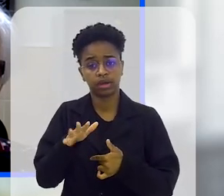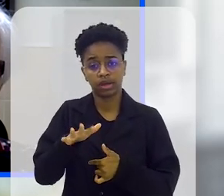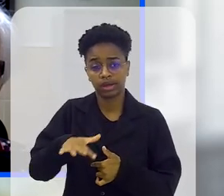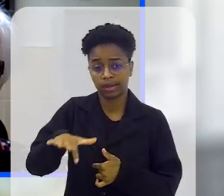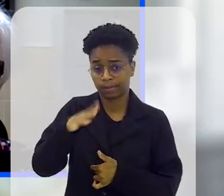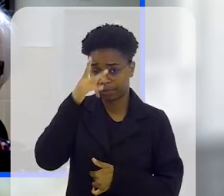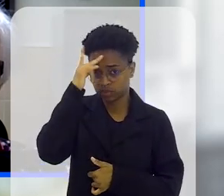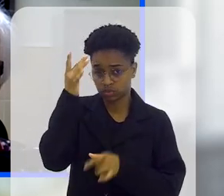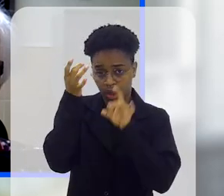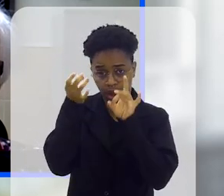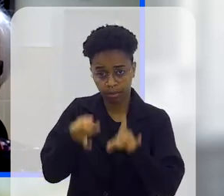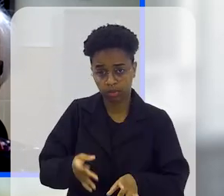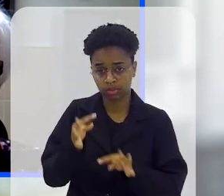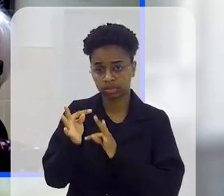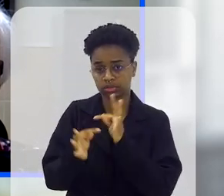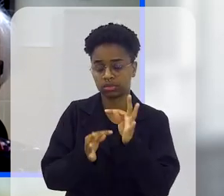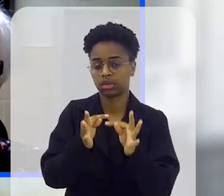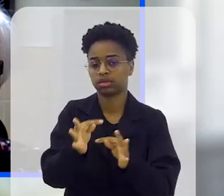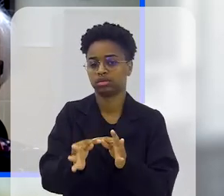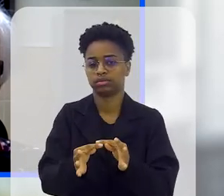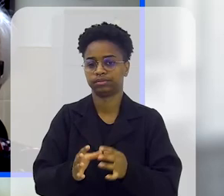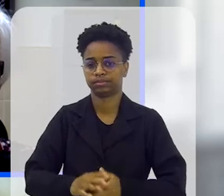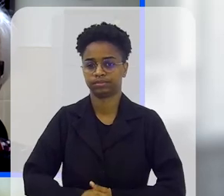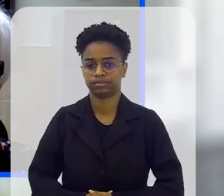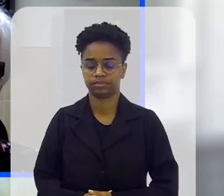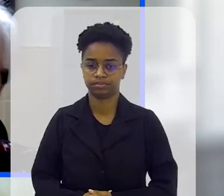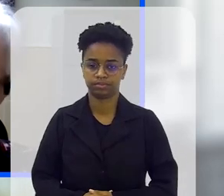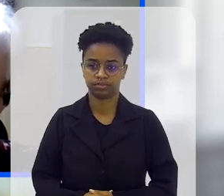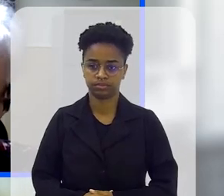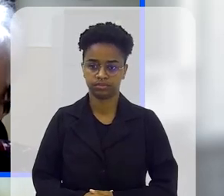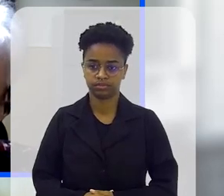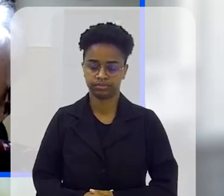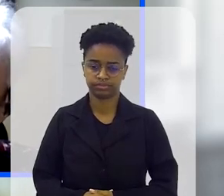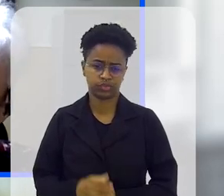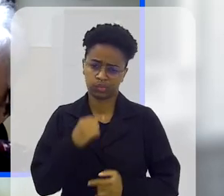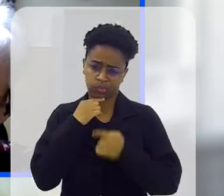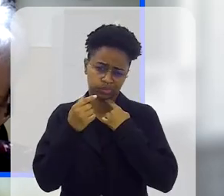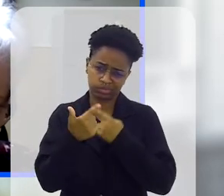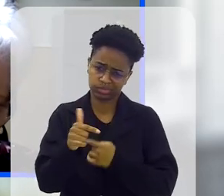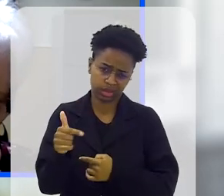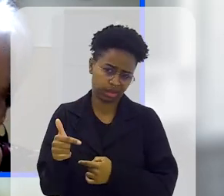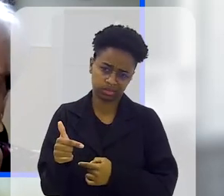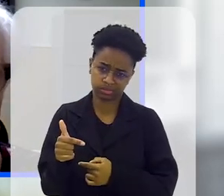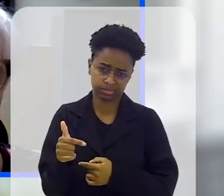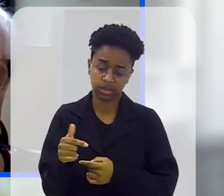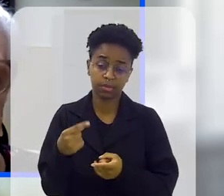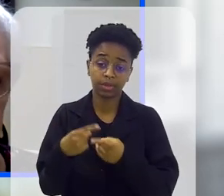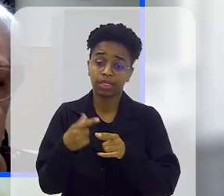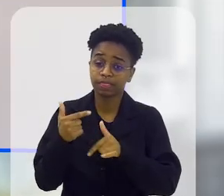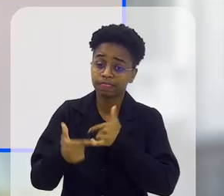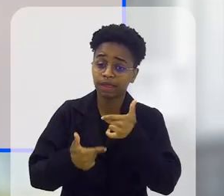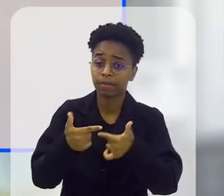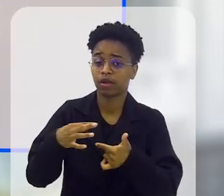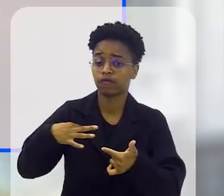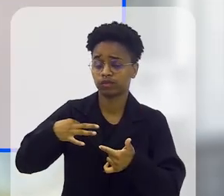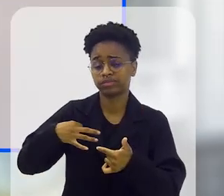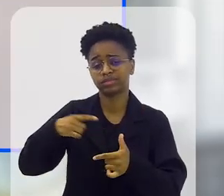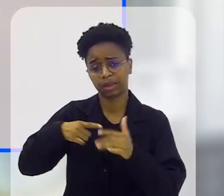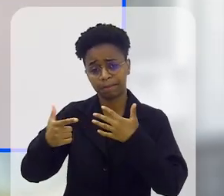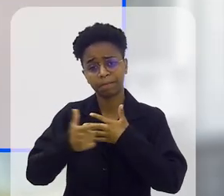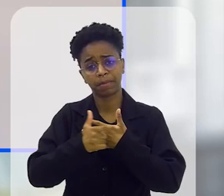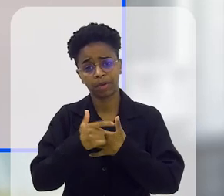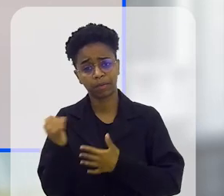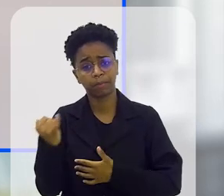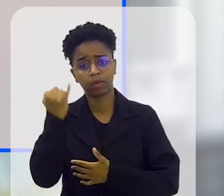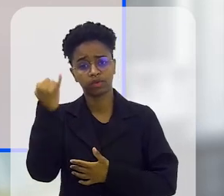que fazem a pessoa em tratamento abandonar essa batalha aí? Sem dúvida. Sem dúvida, o trabalho voluntariado tem um papel